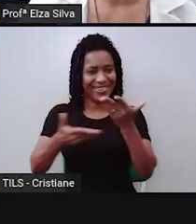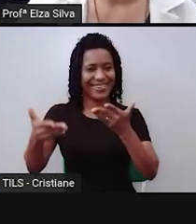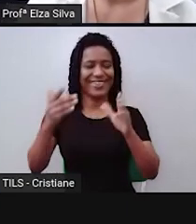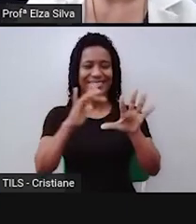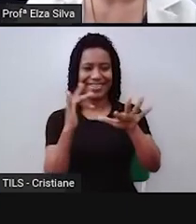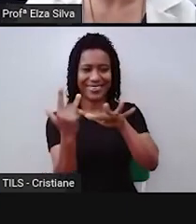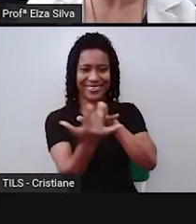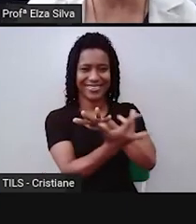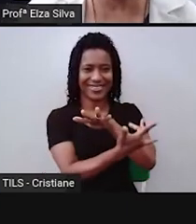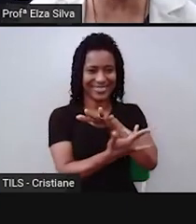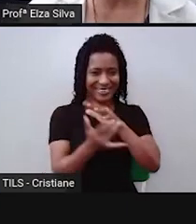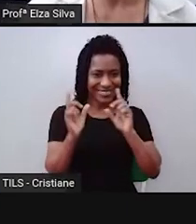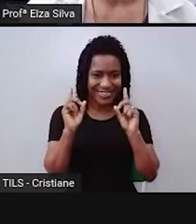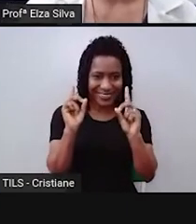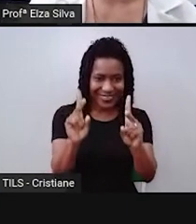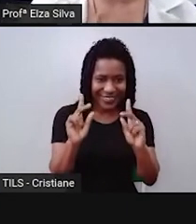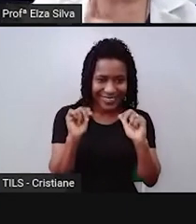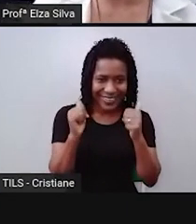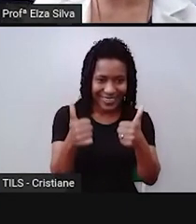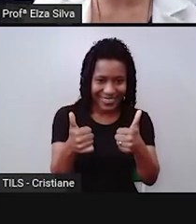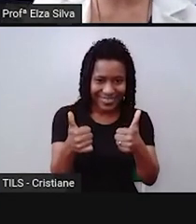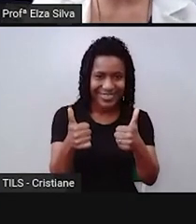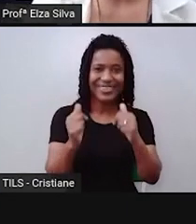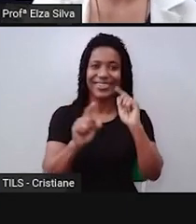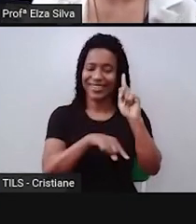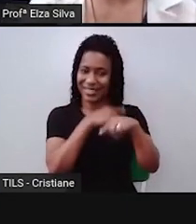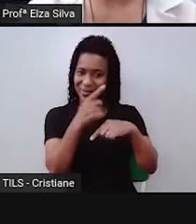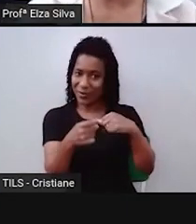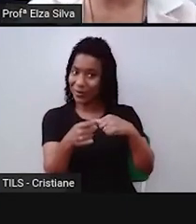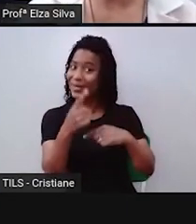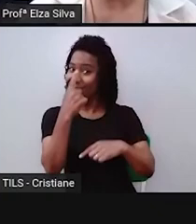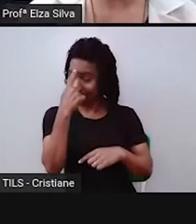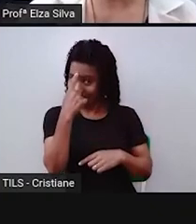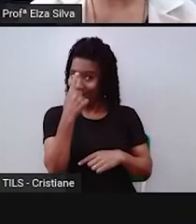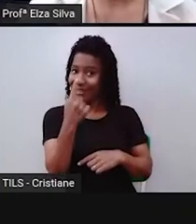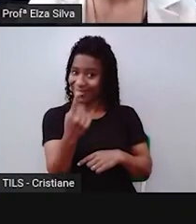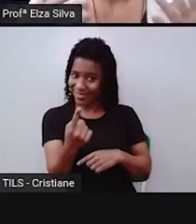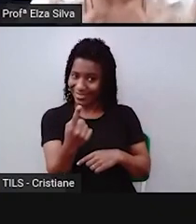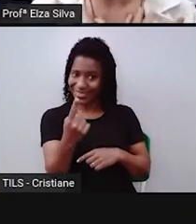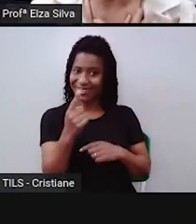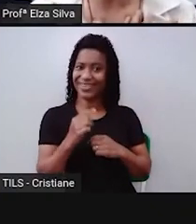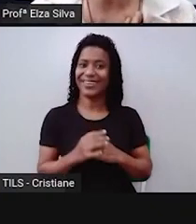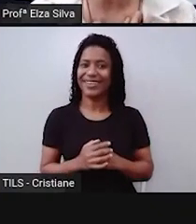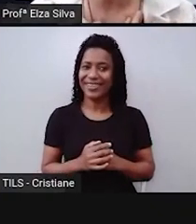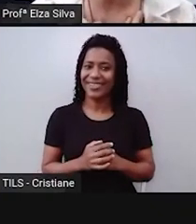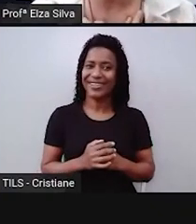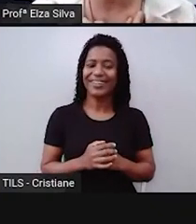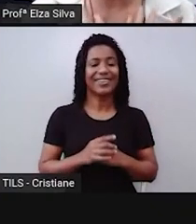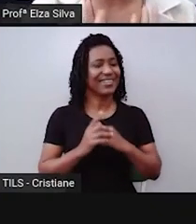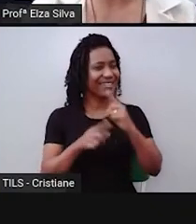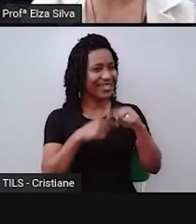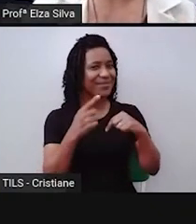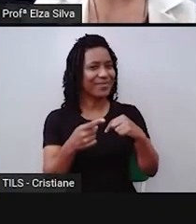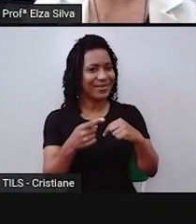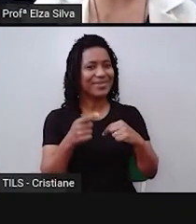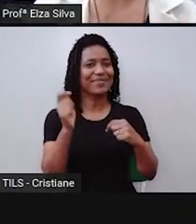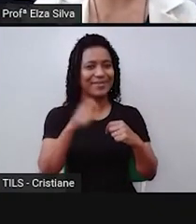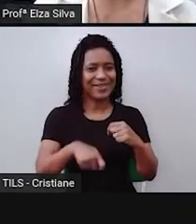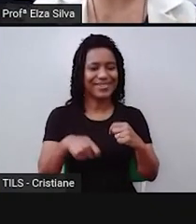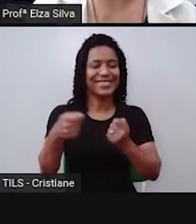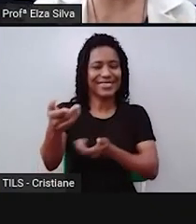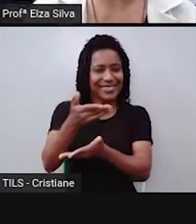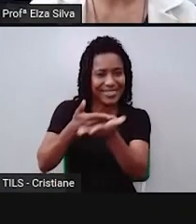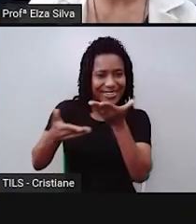E depois, eu espero que vocês compartilhem conosco a sua